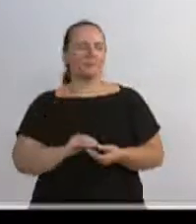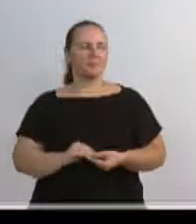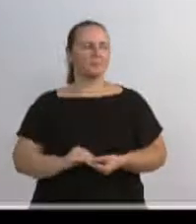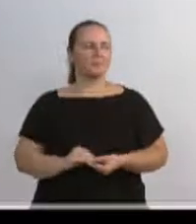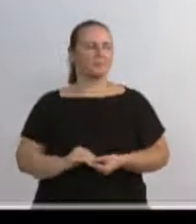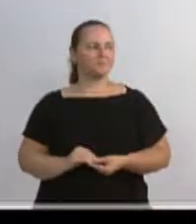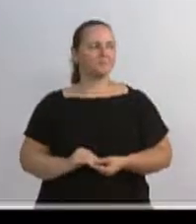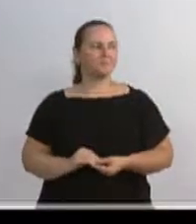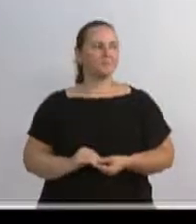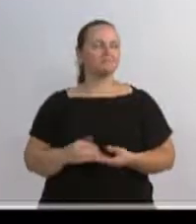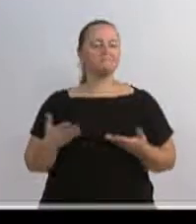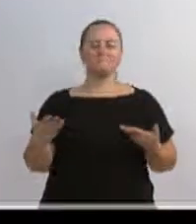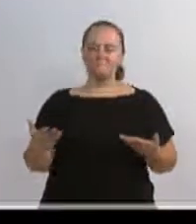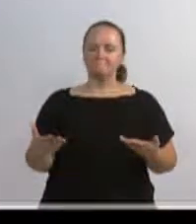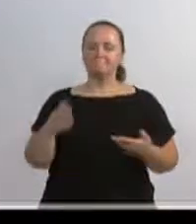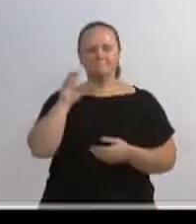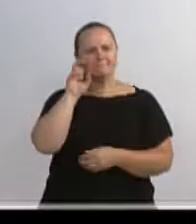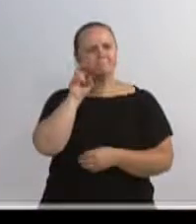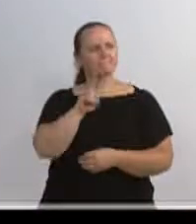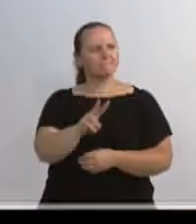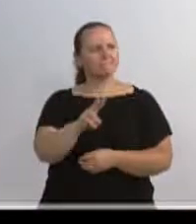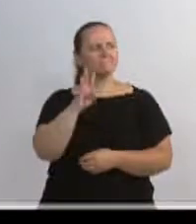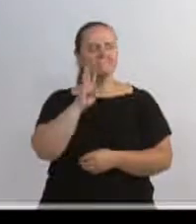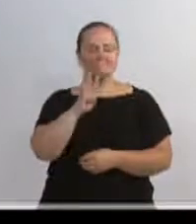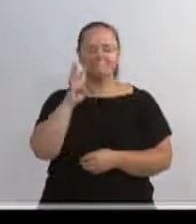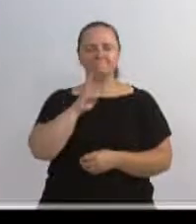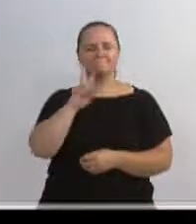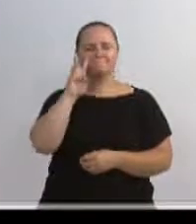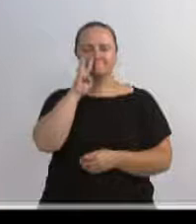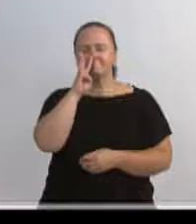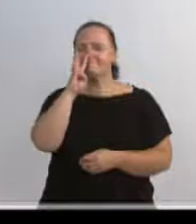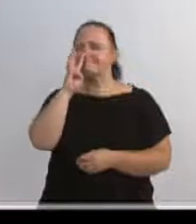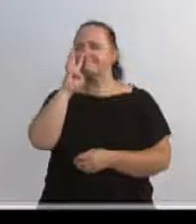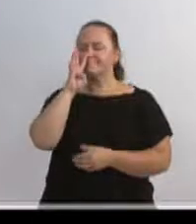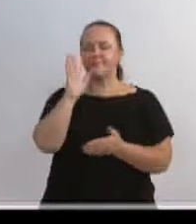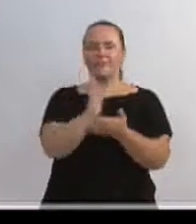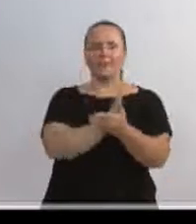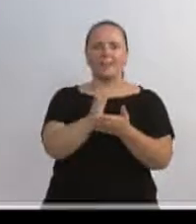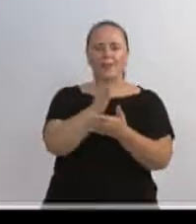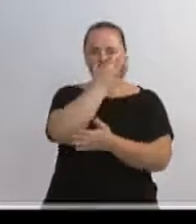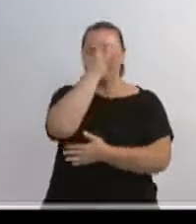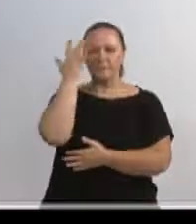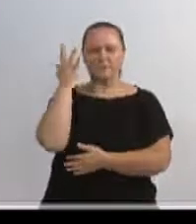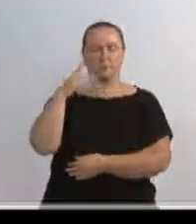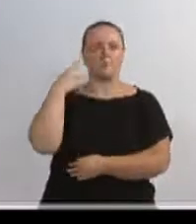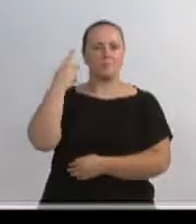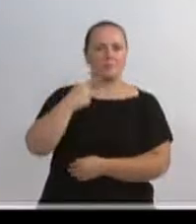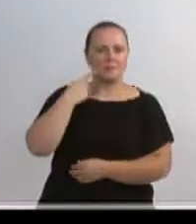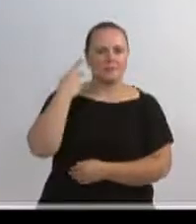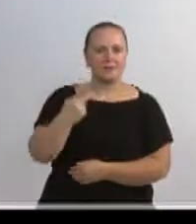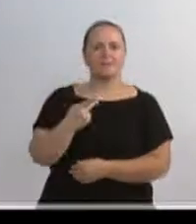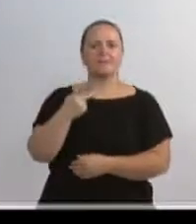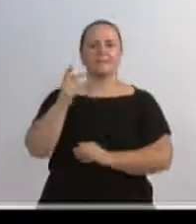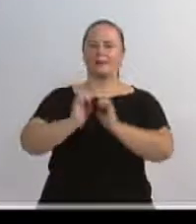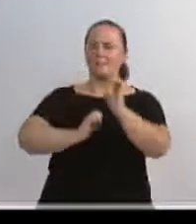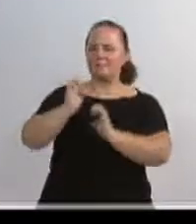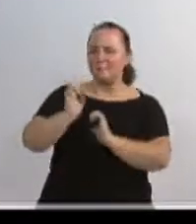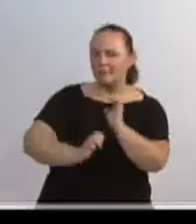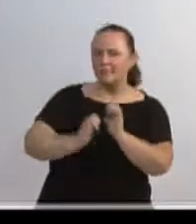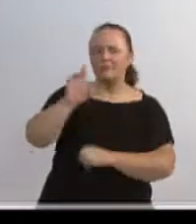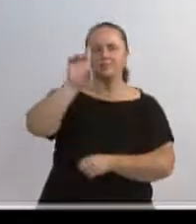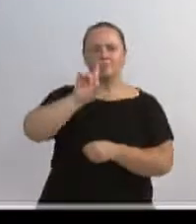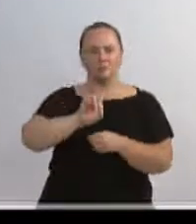uma reunião, uma solenidade muito prestigiada por várias personalidades políticas, empresariais.